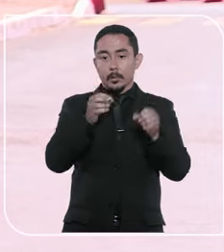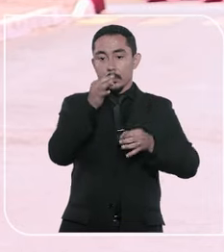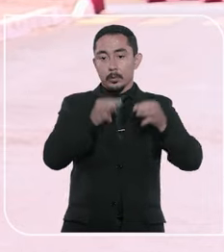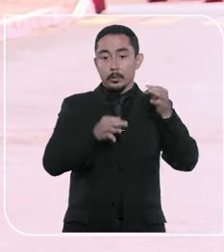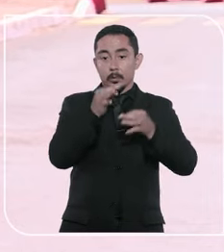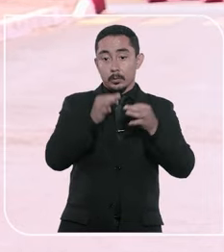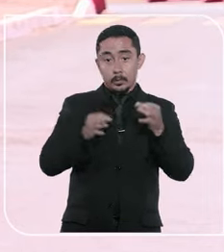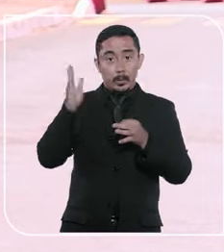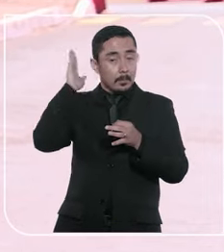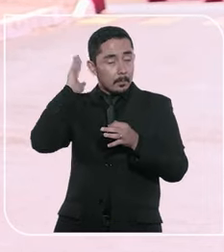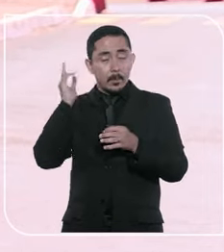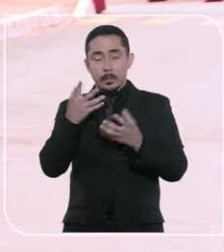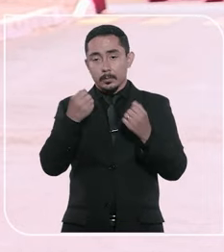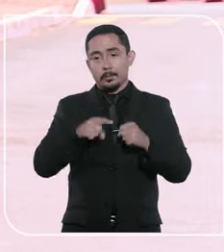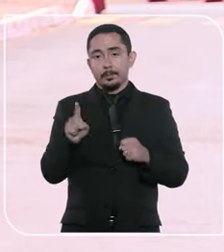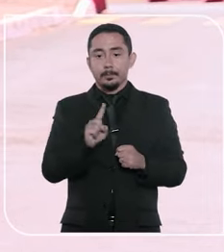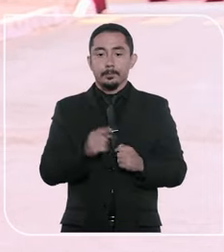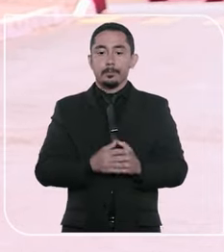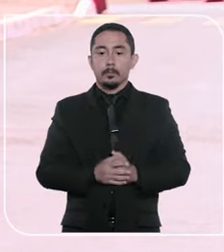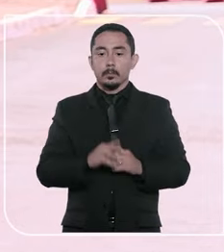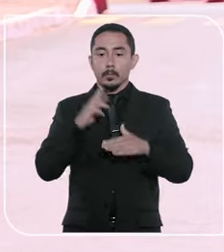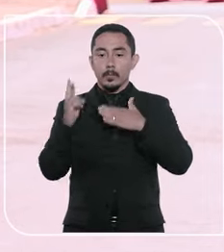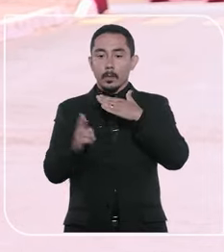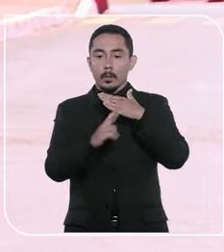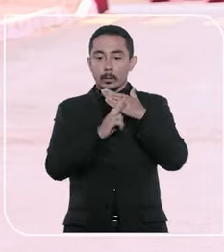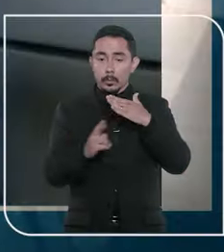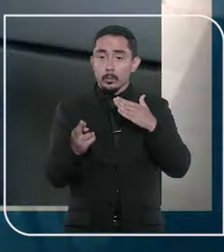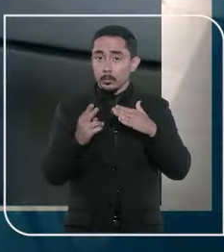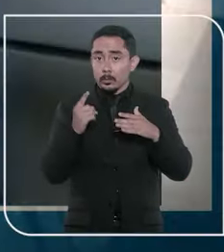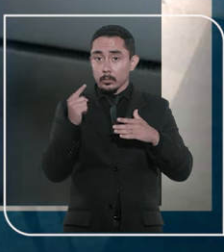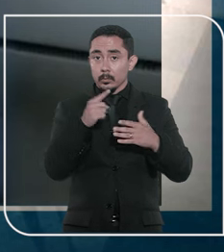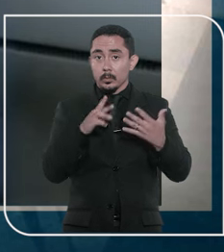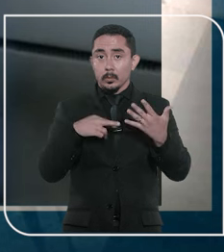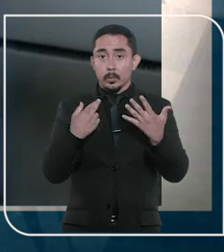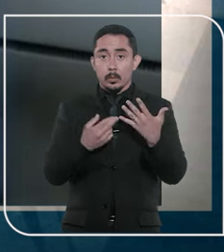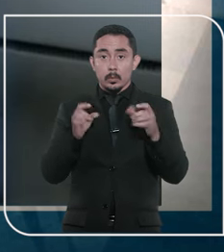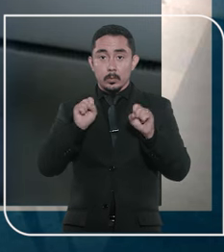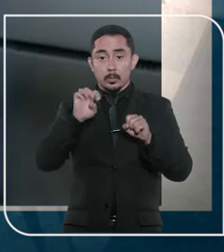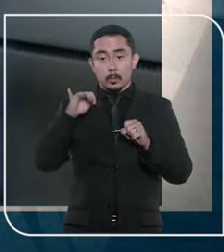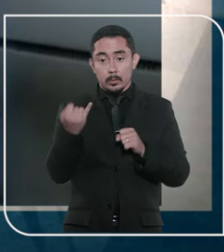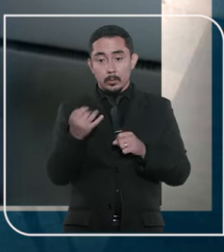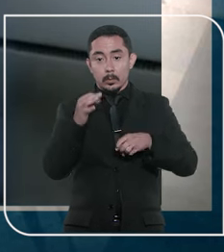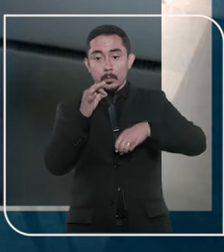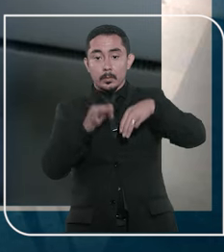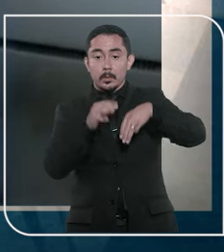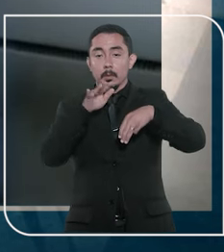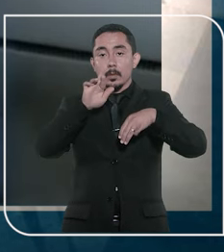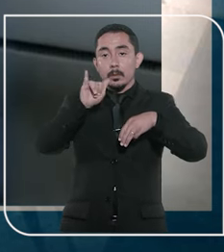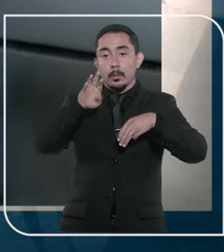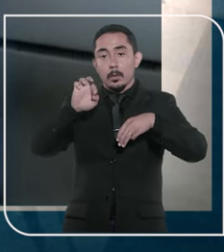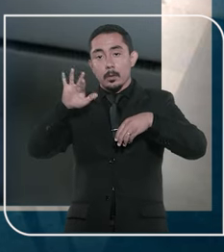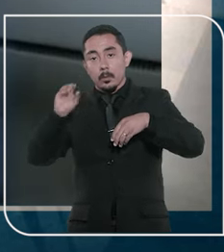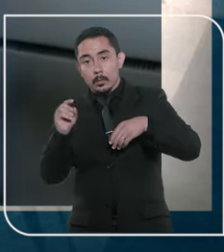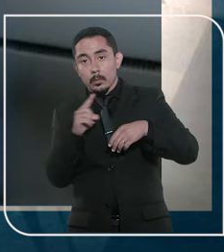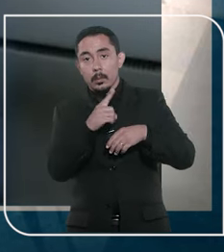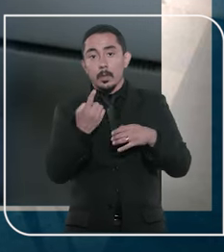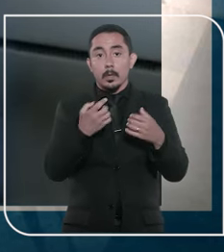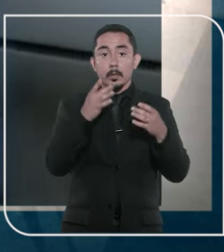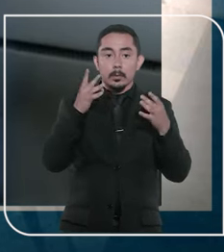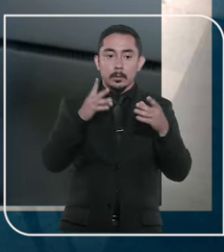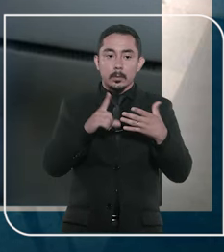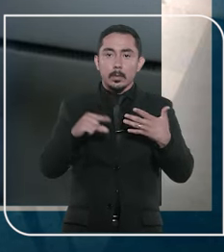Mas o Tribunal de Justiça do Pará considerou ser improcedente. O relator do recurso no STJ, ministro Ribeiro Dantas,